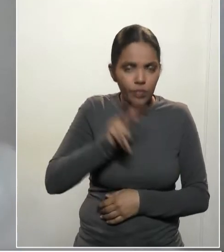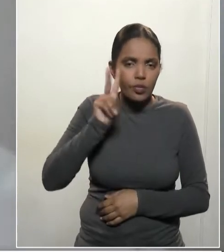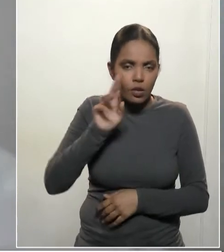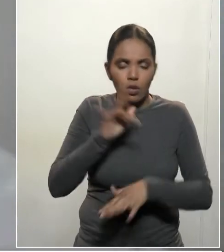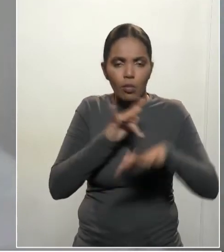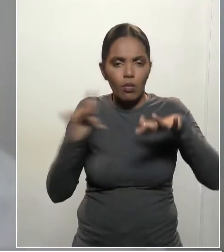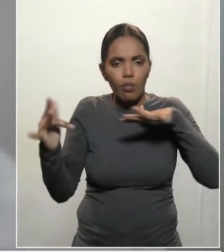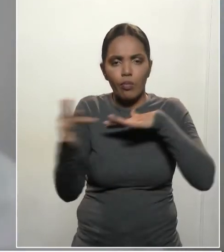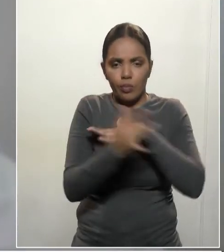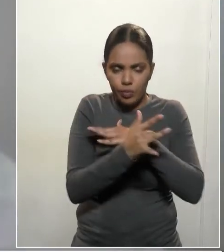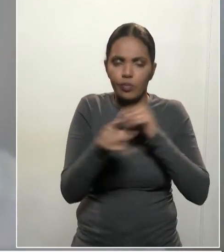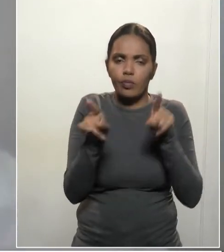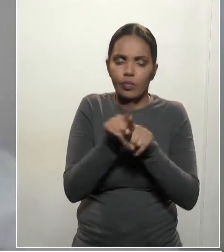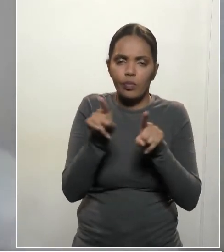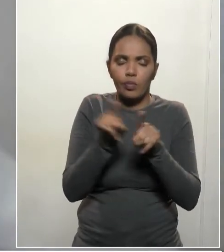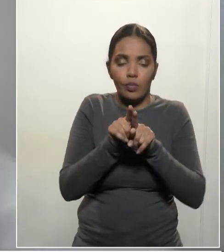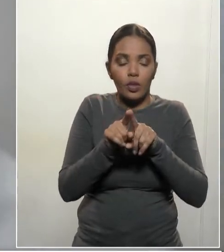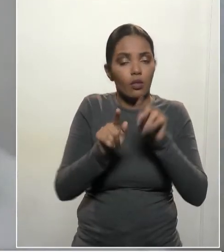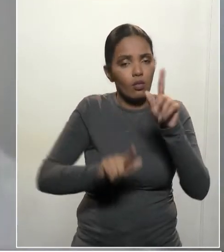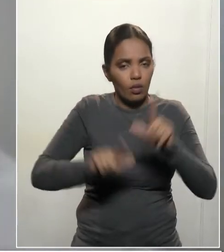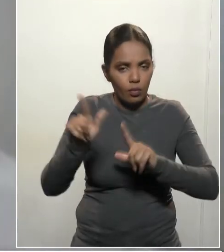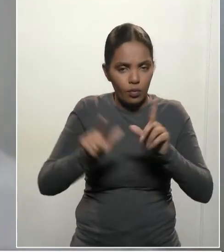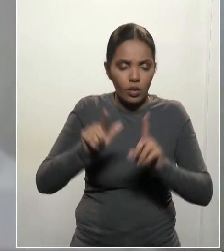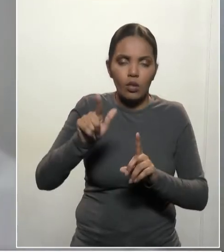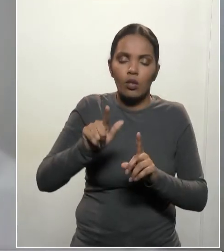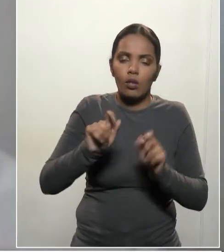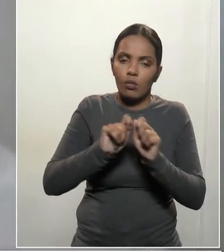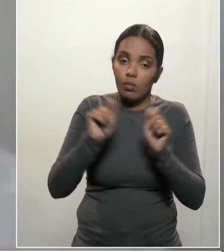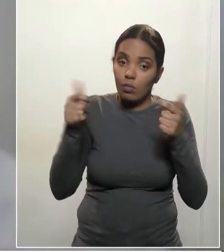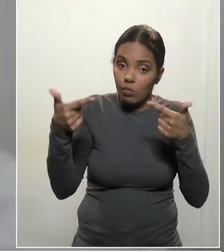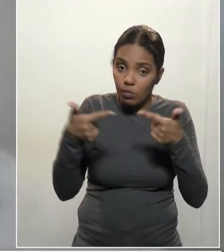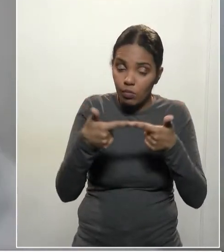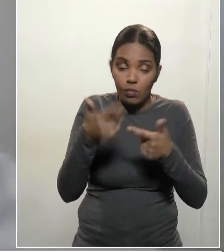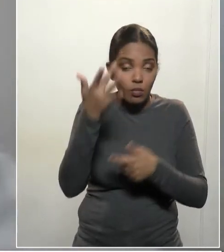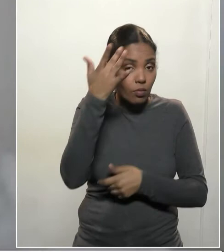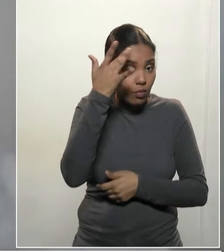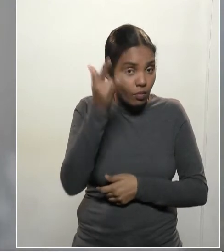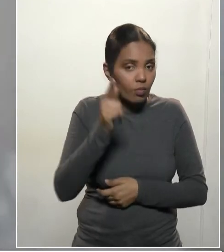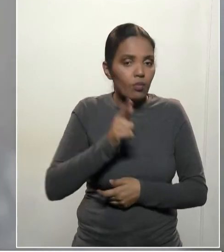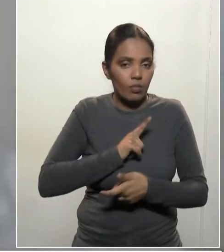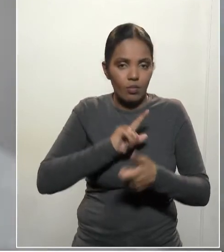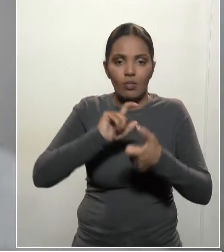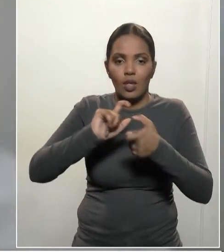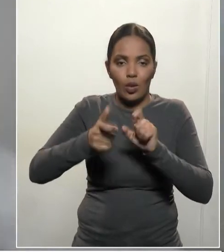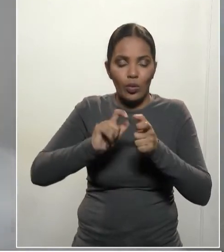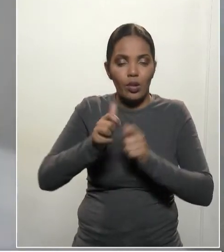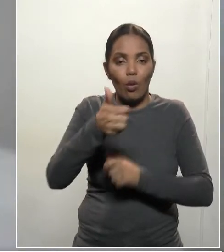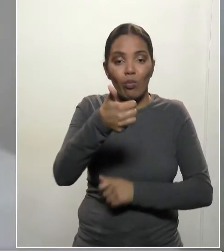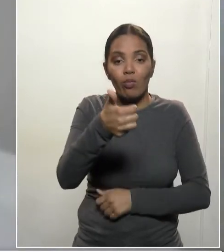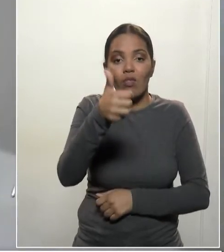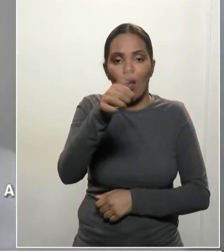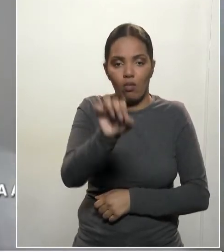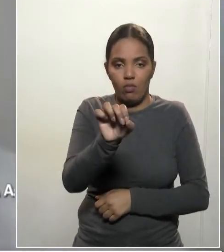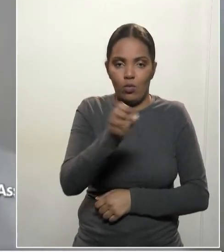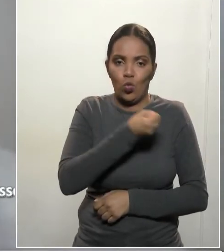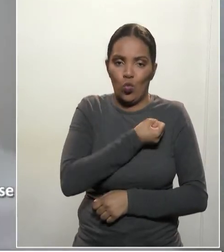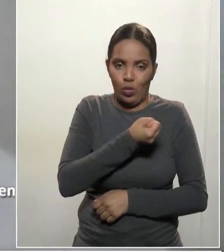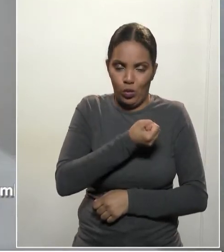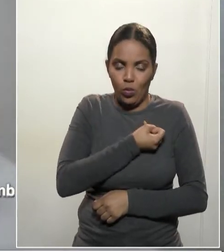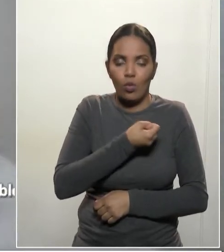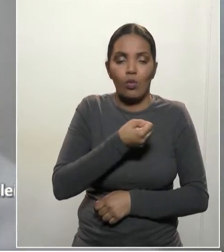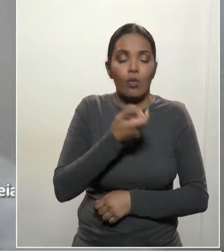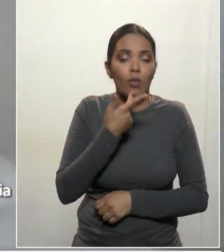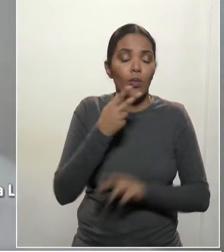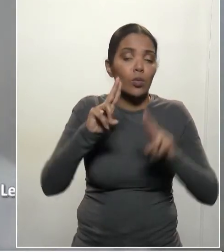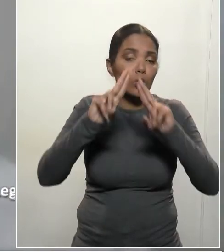da nossa querida Assembleia Legislativa do Paraná, que amanhã nós temos a décima reunião da Frente Parlamentar de Enfrentamento do Covid